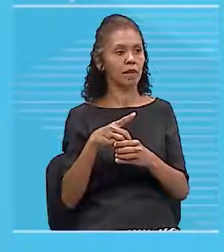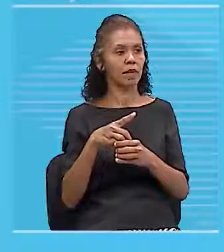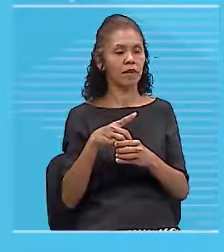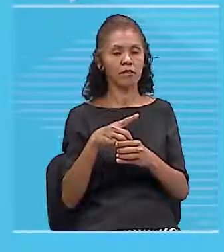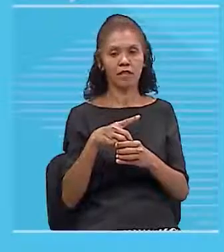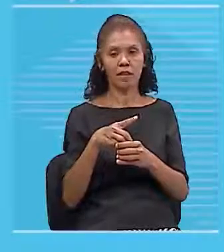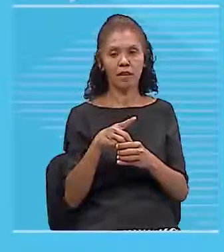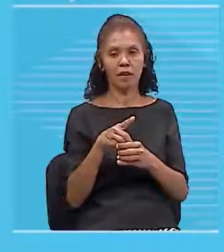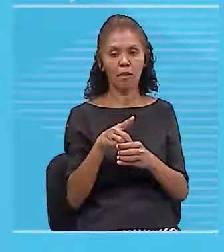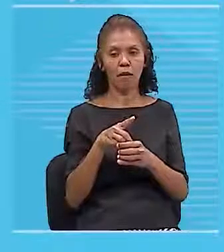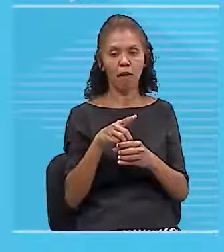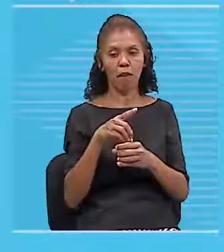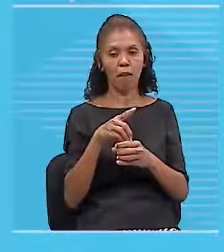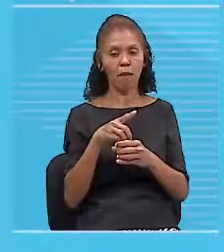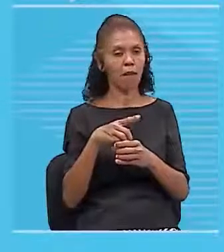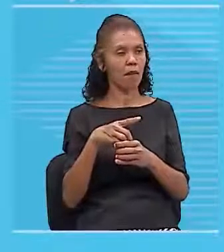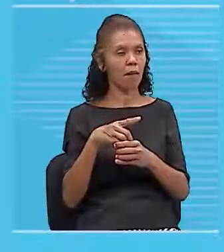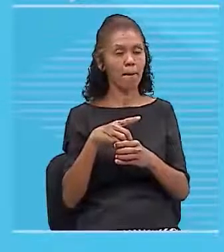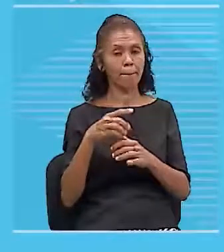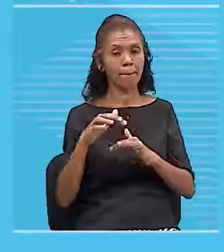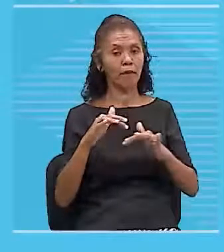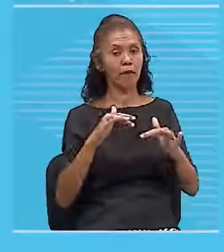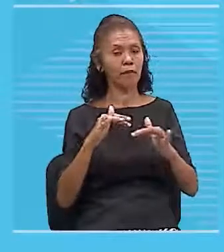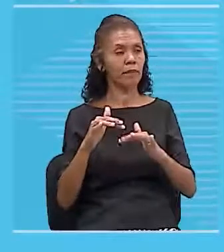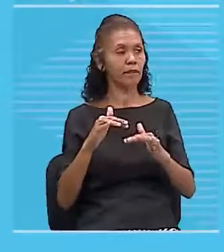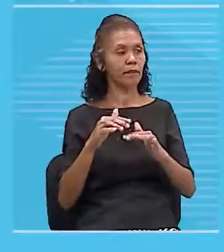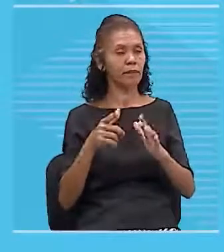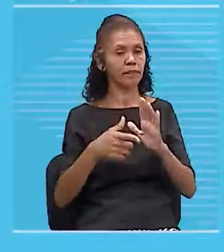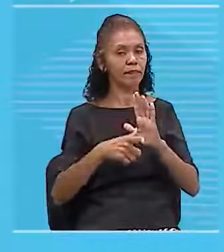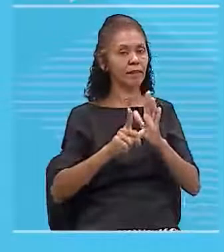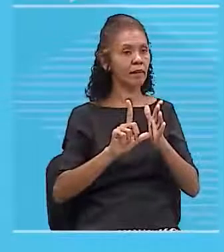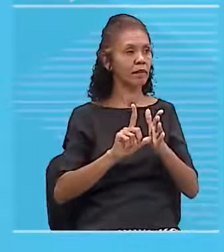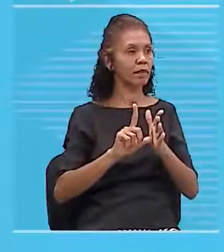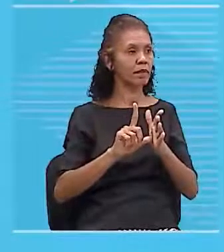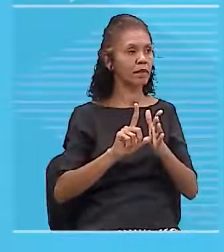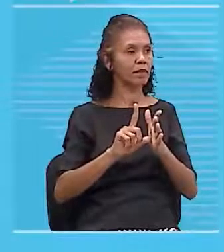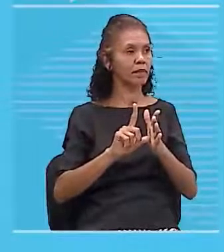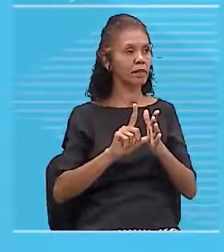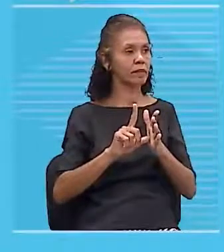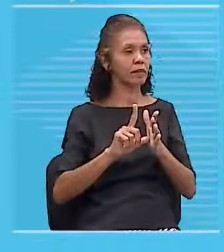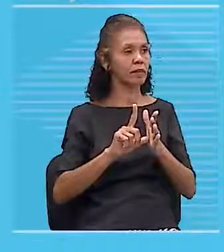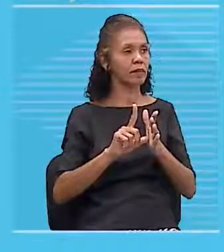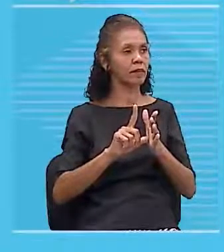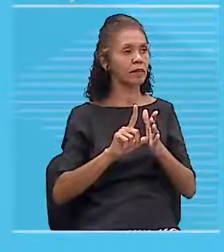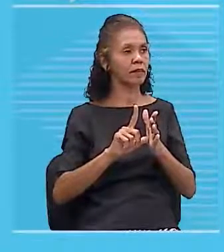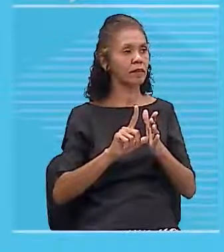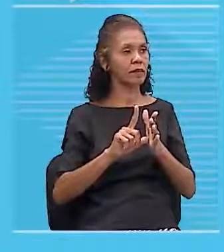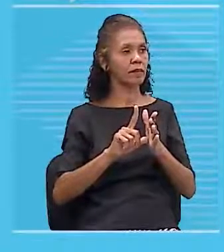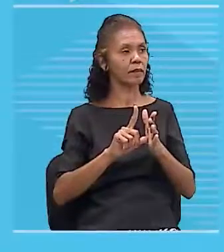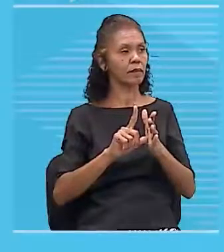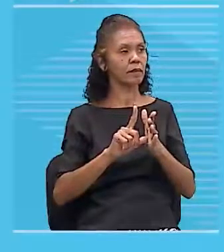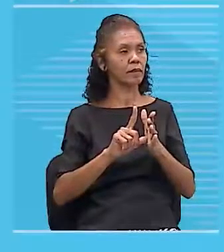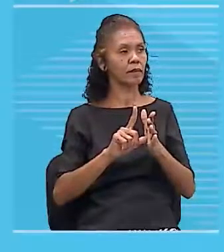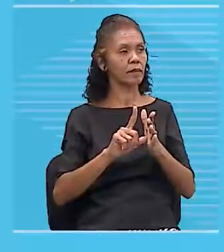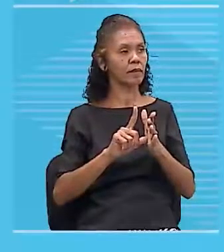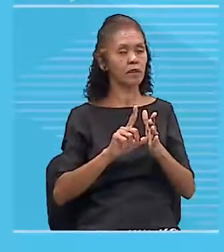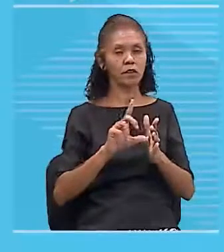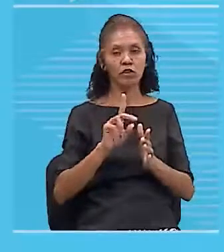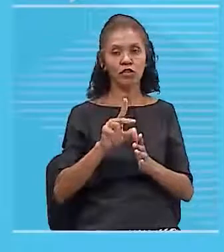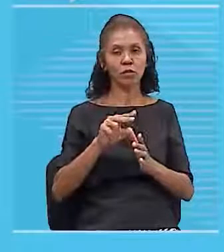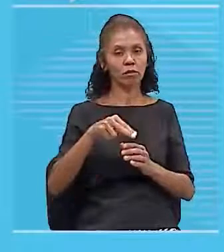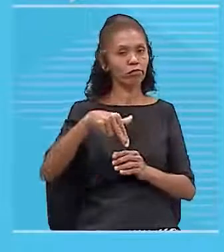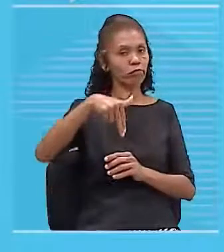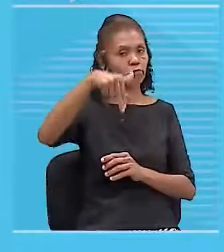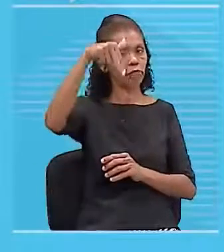né? Então, você observa que antes a bússola, ela estava apontando para o norte